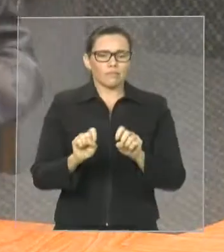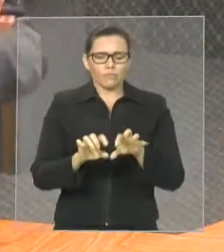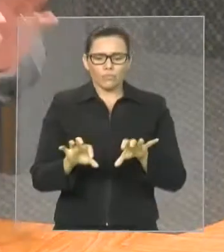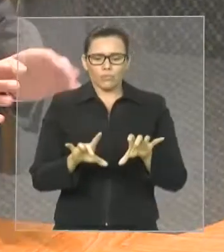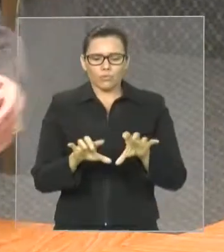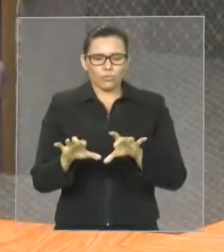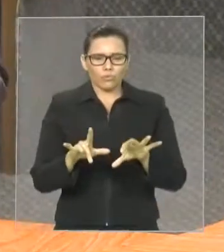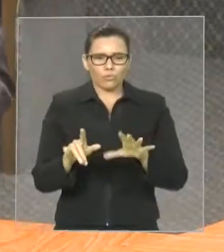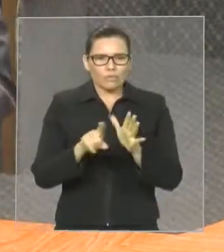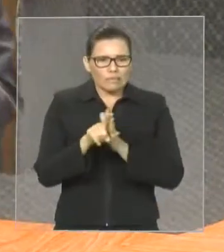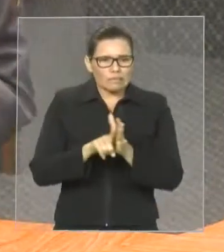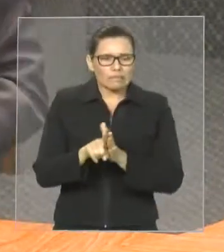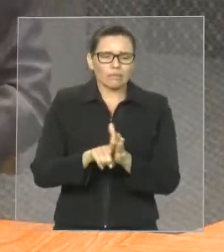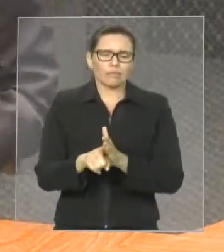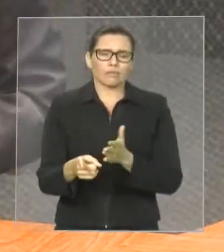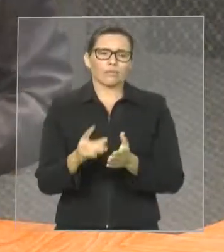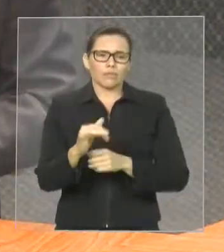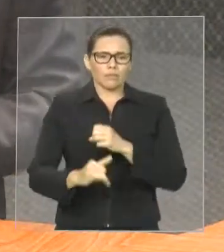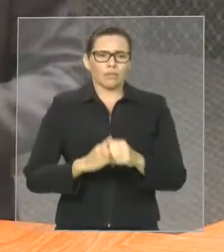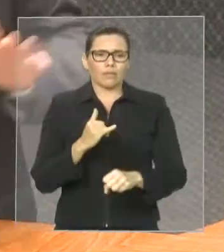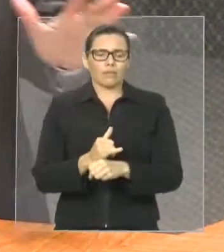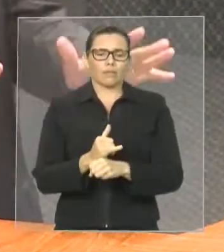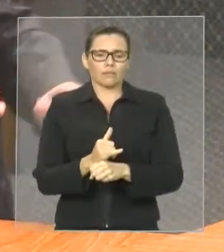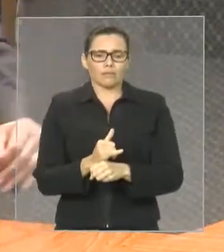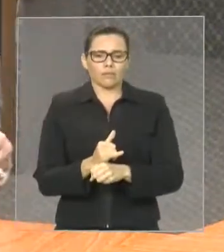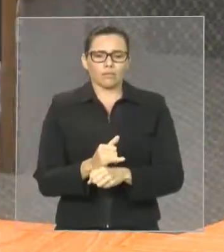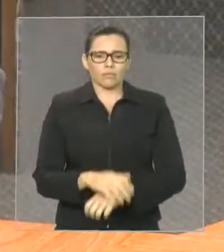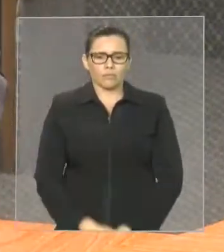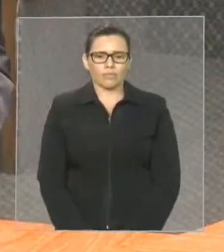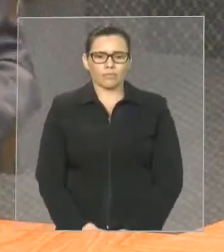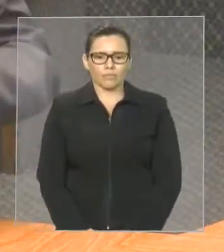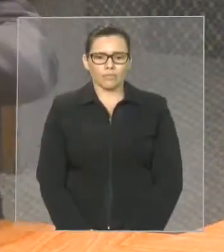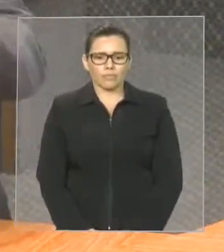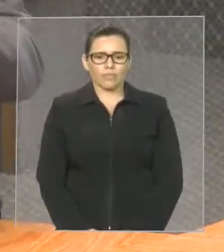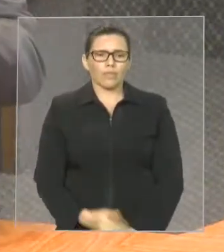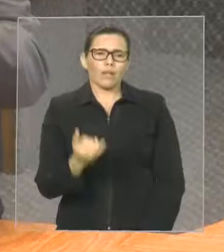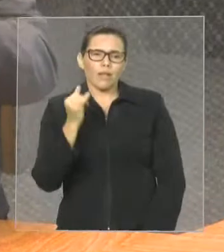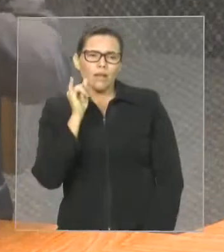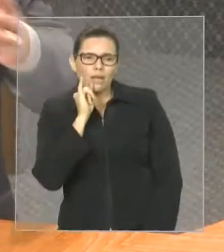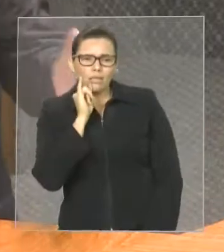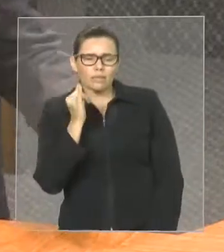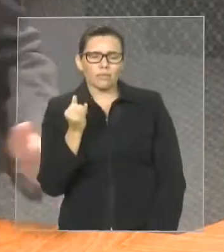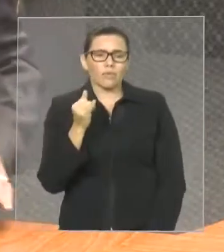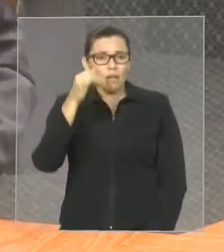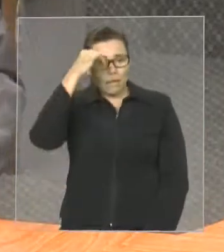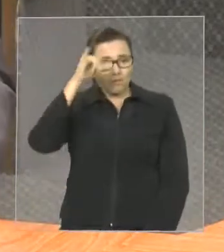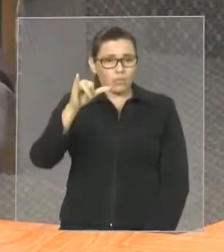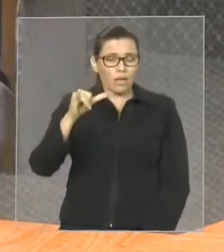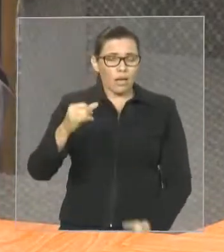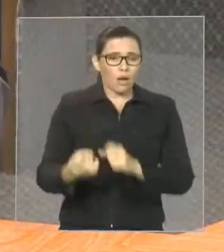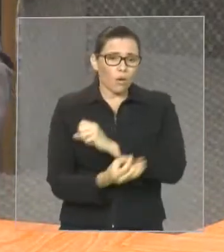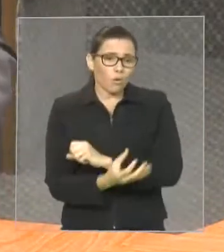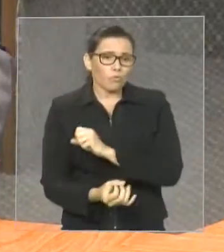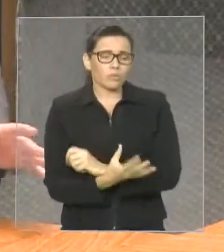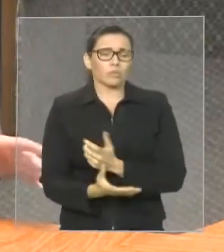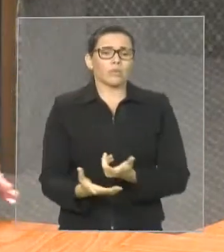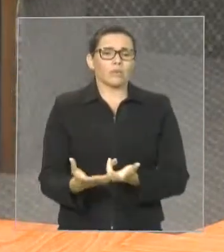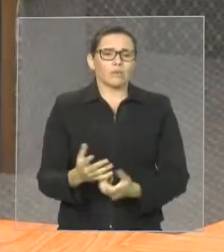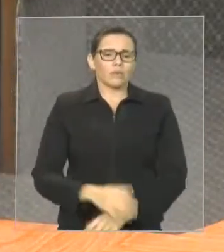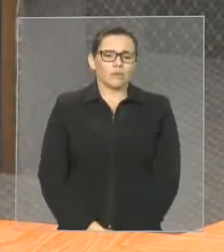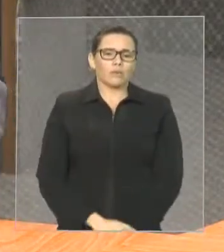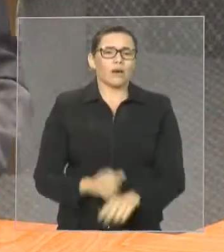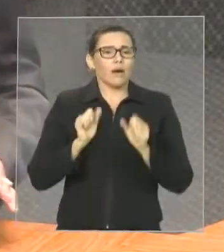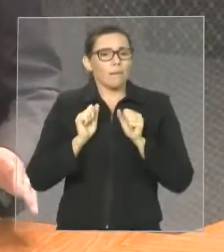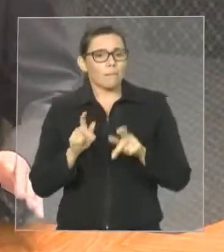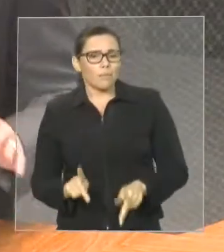vai dar mais tranquilidade ao órgão que faz o pagamento do seguro-defesa, por exemplo. Como também a questão das aposentadorias ou os outros benefícios